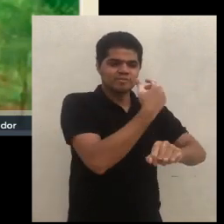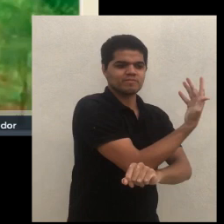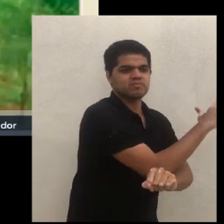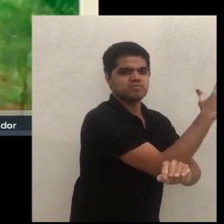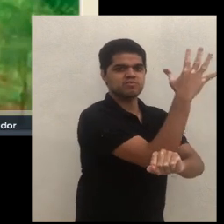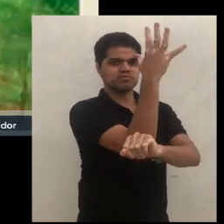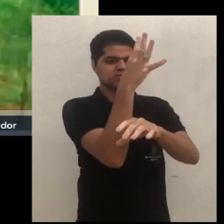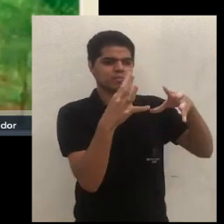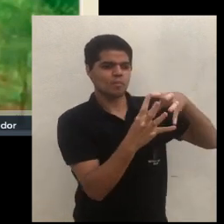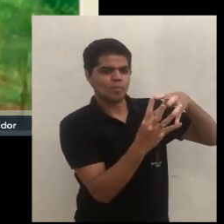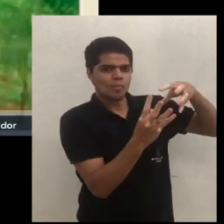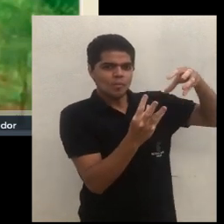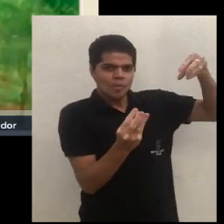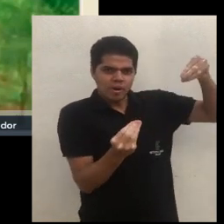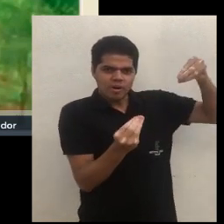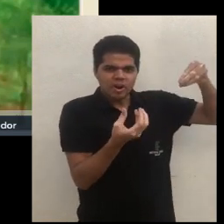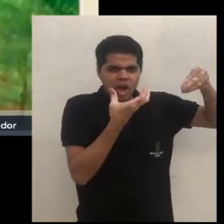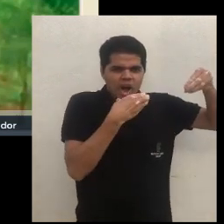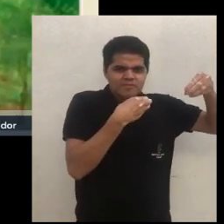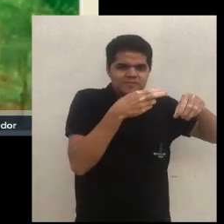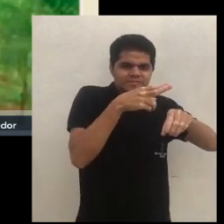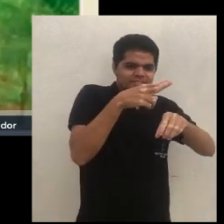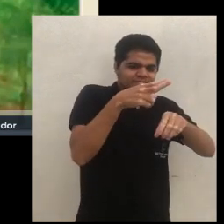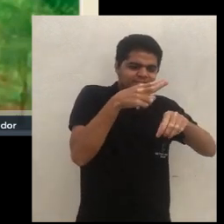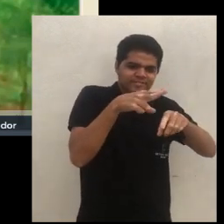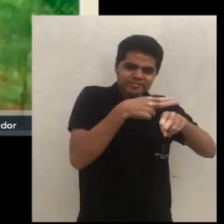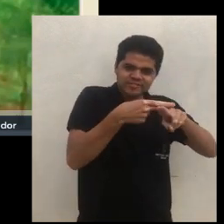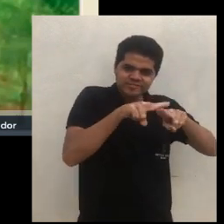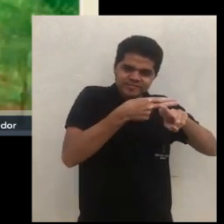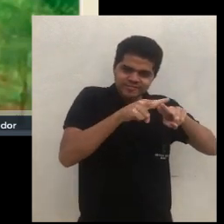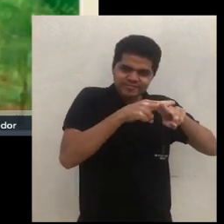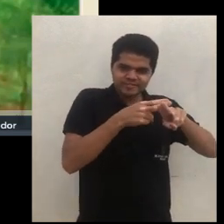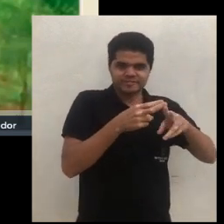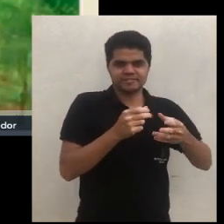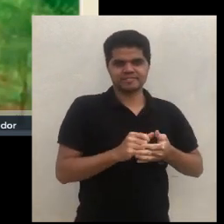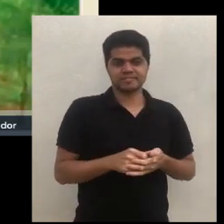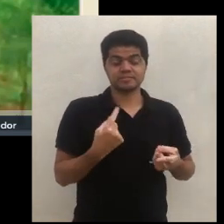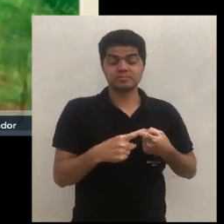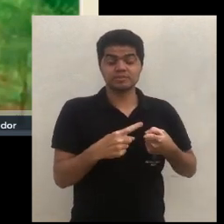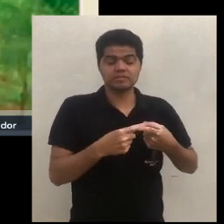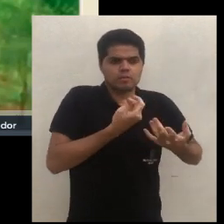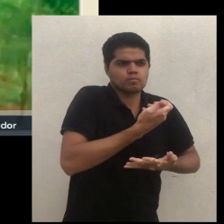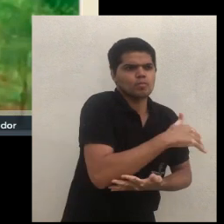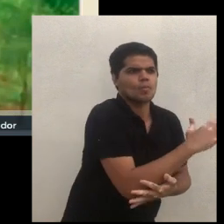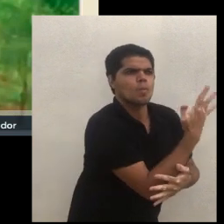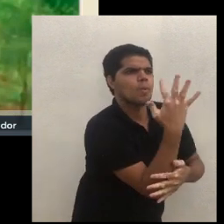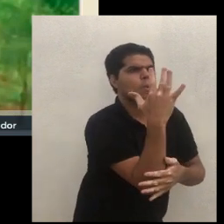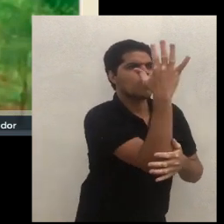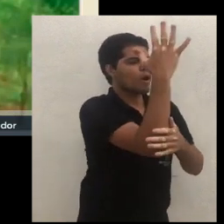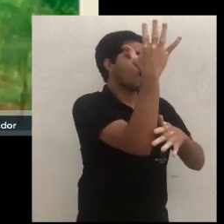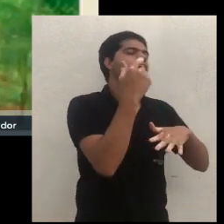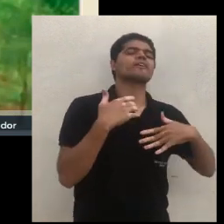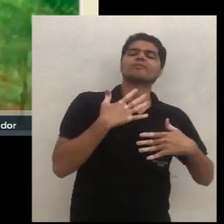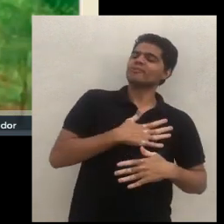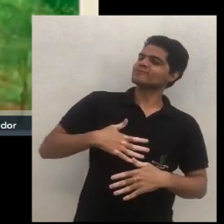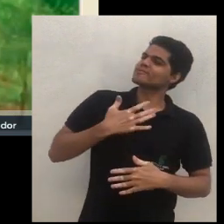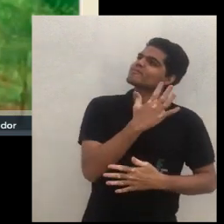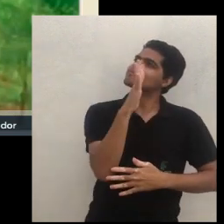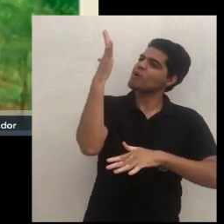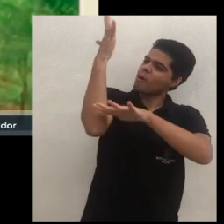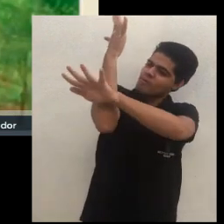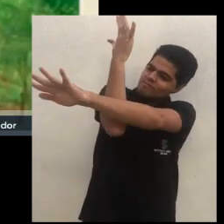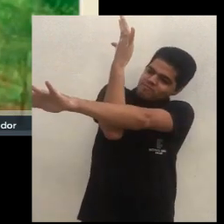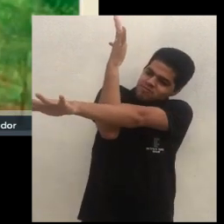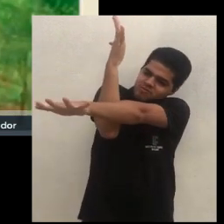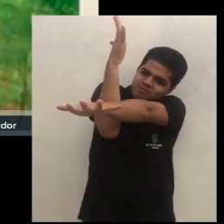Então uma das coisas que eles estavam gostando de trabalhar, e alguns me falaram, que é que eles estavam trabalhando na sombra. Então em plena Amazônia, eu